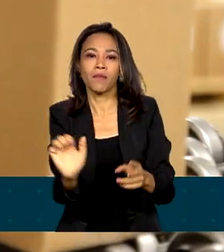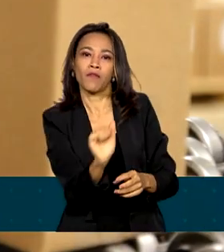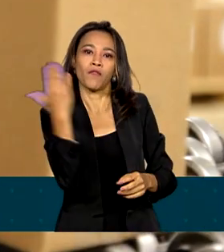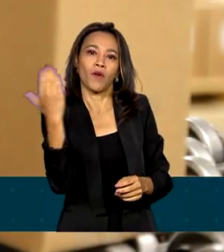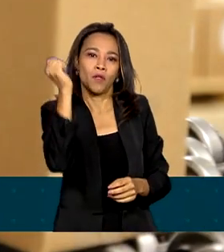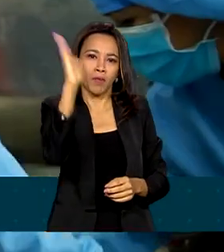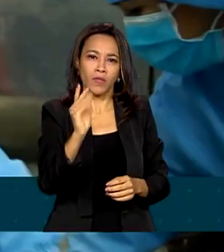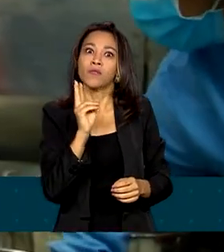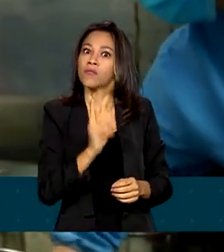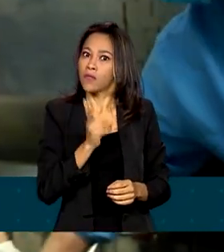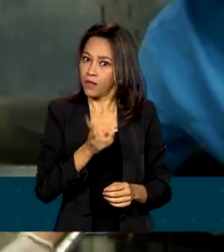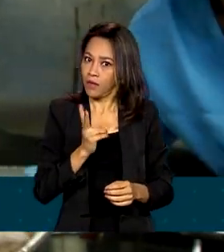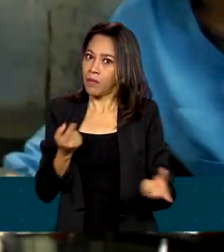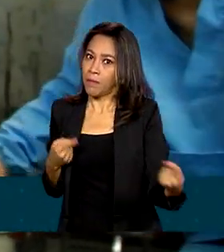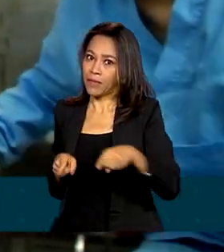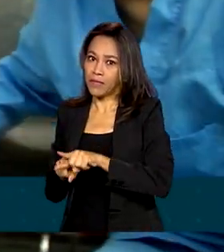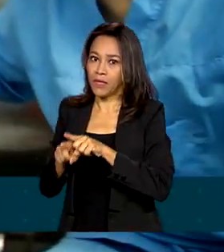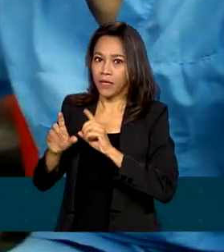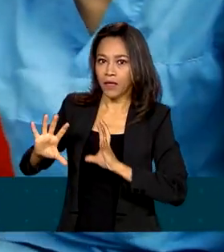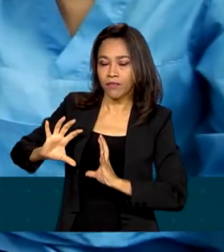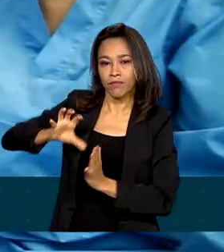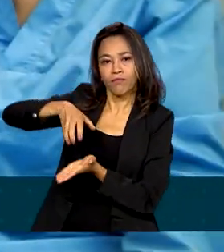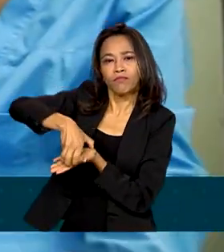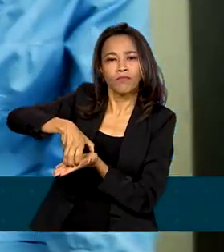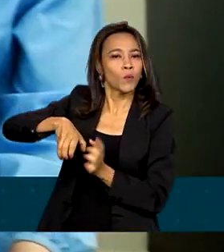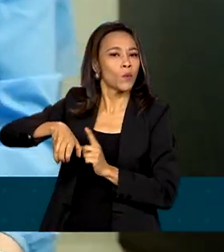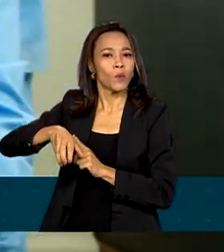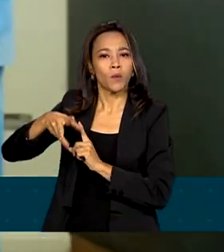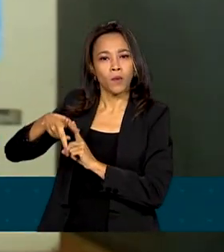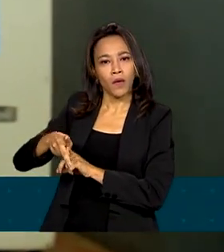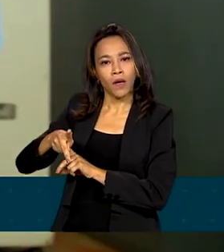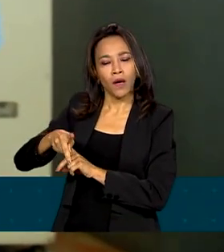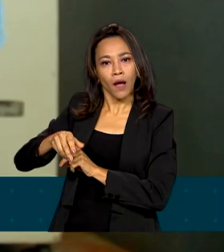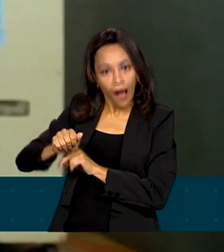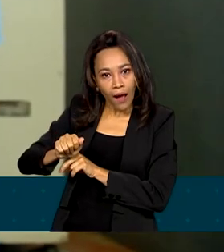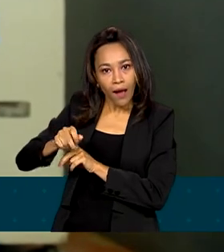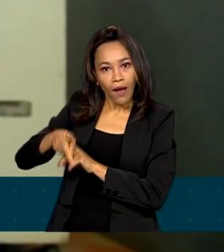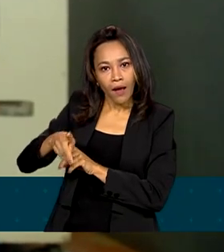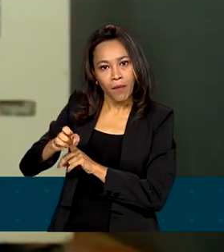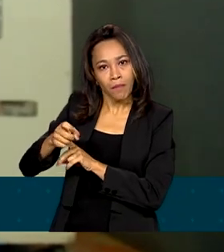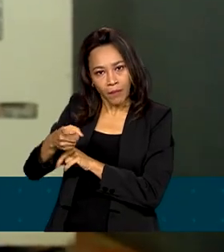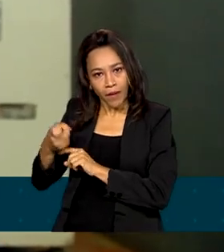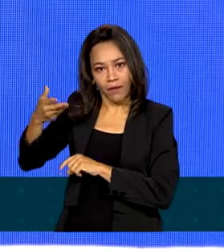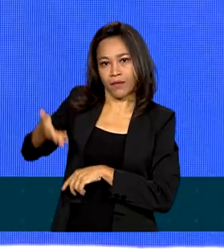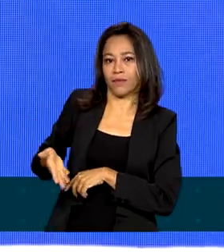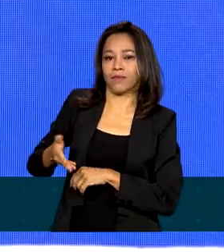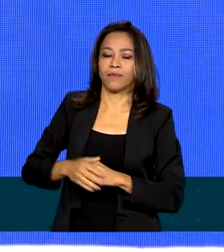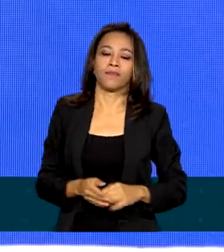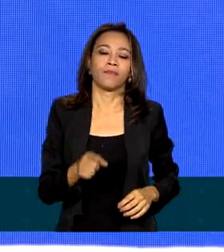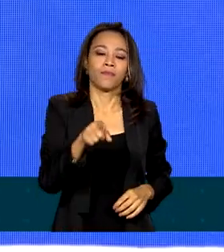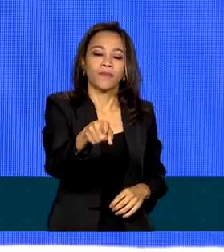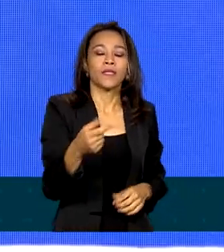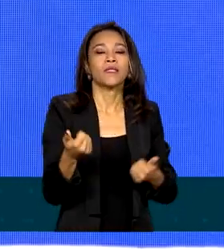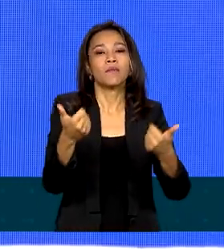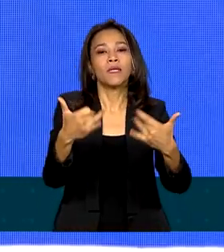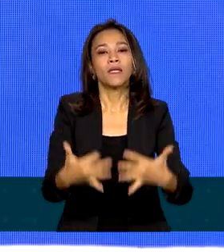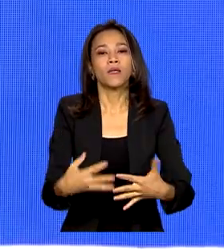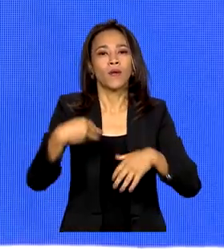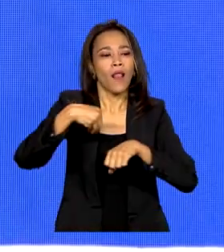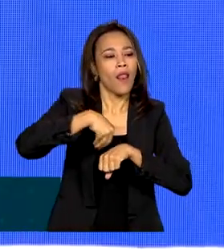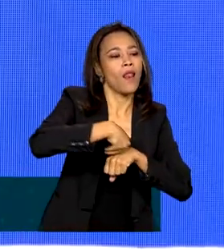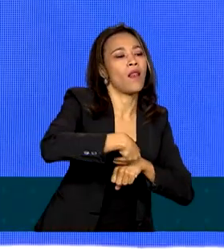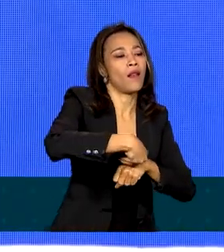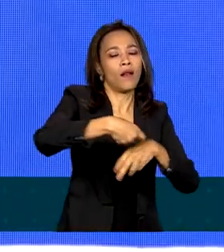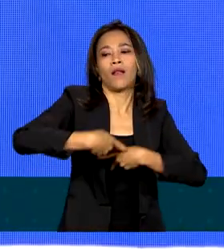parceria com a Apex, a agência brasileira de promoção de exportações e investimentos. Levar para os nossos clientes